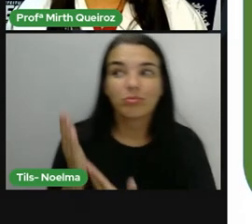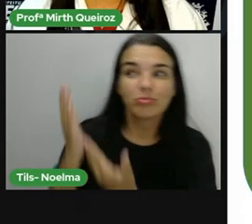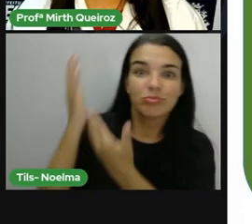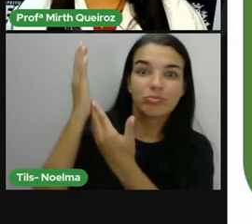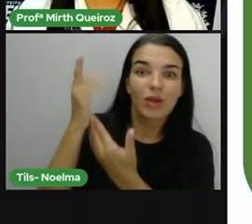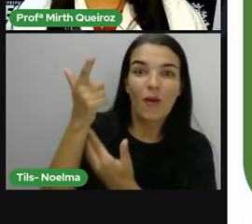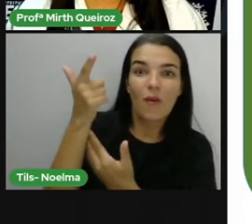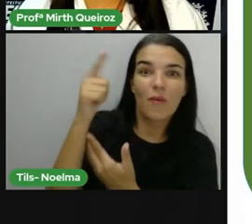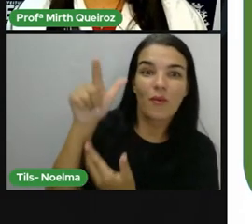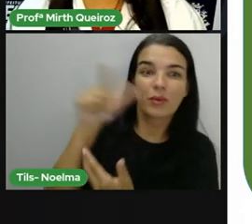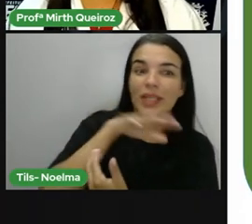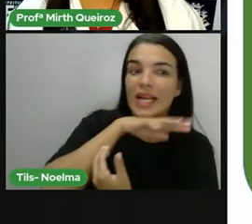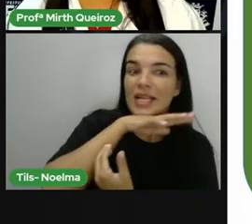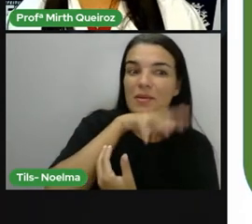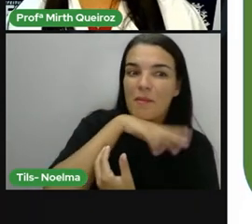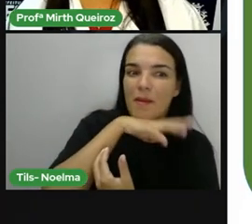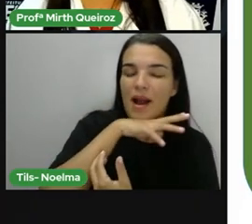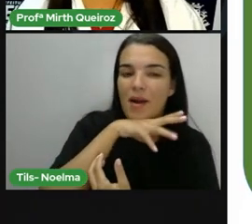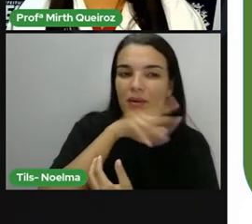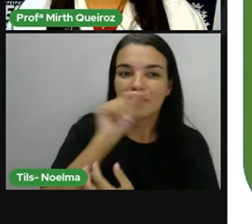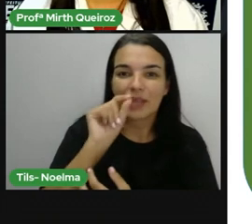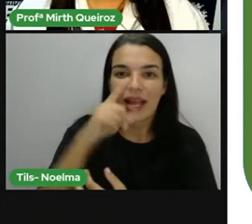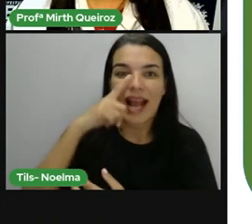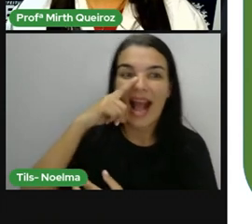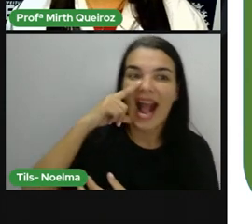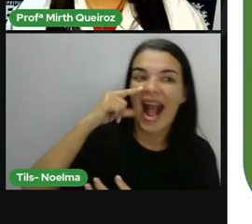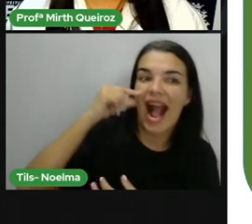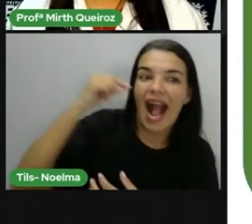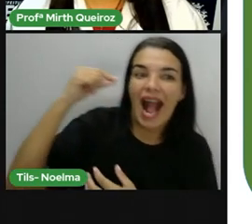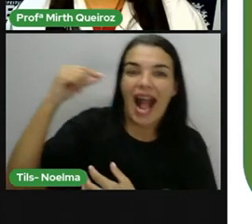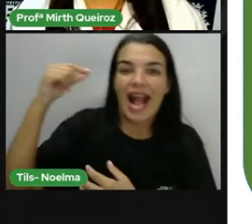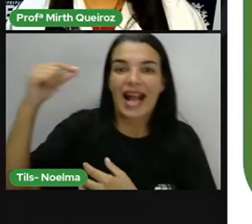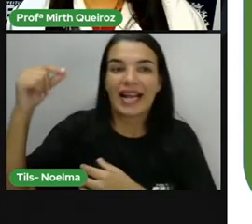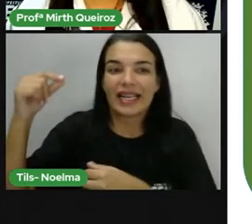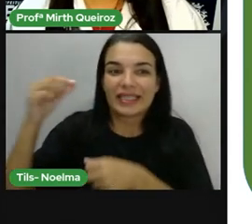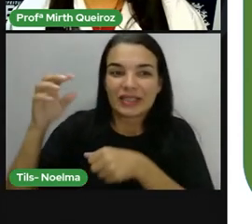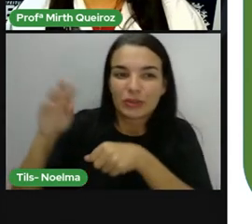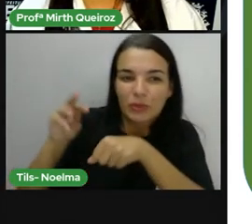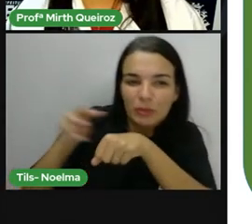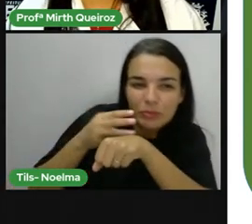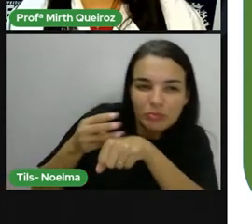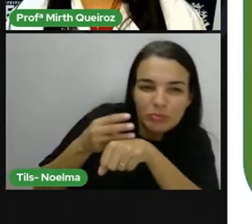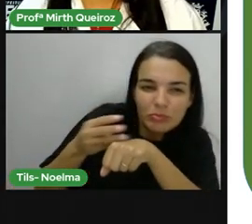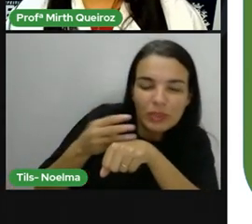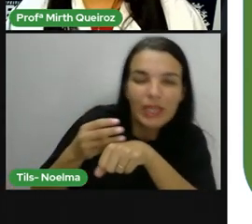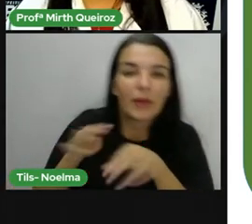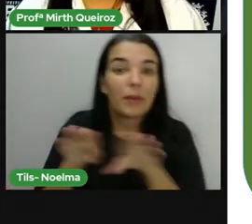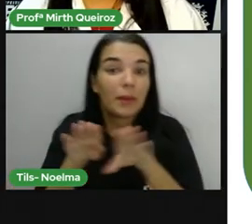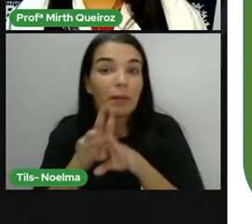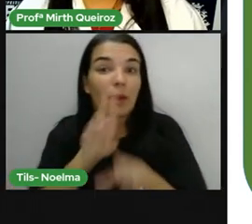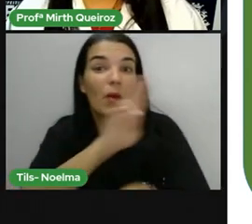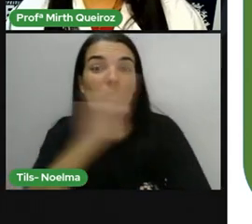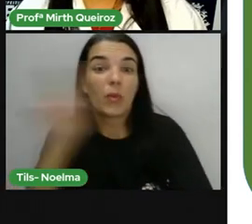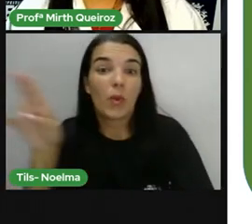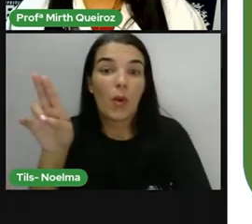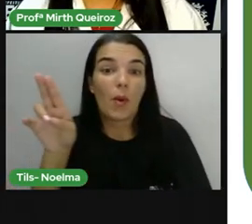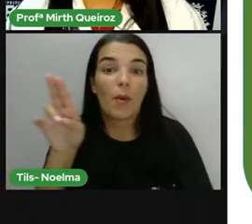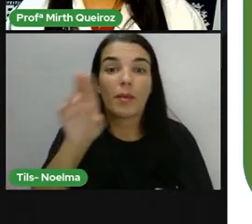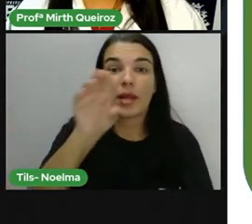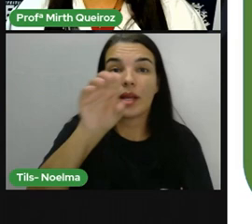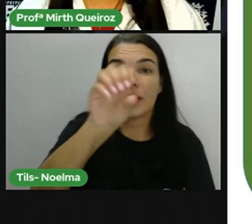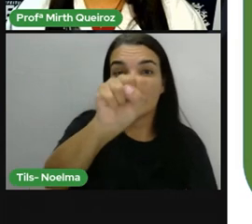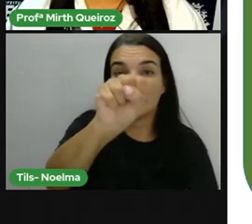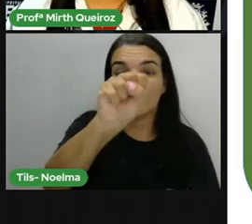animal aí também que faz parte da caatinga. A onça parda também chamada de sussuarana e de leão